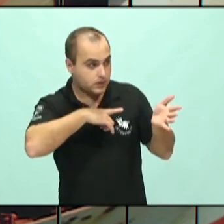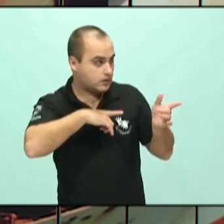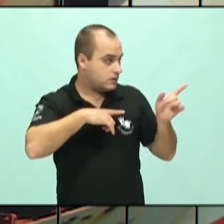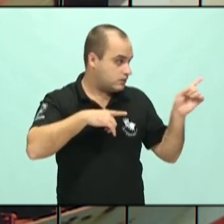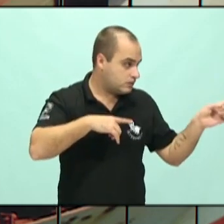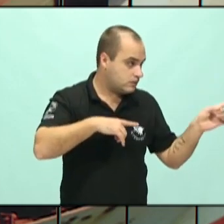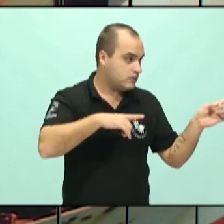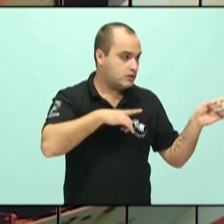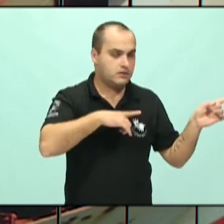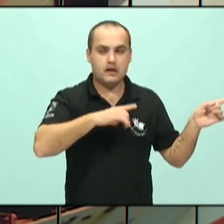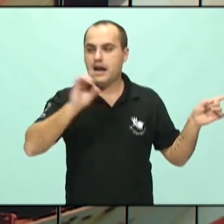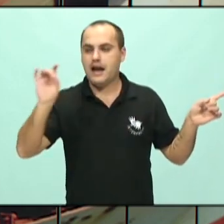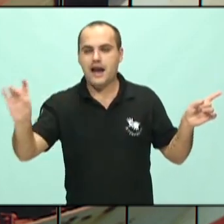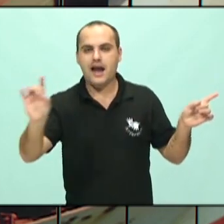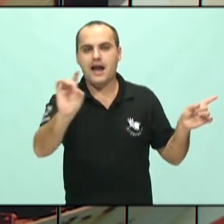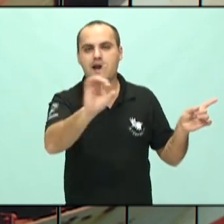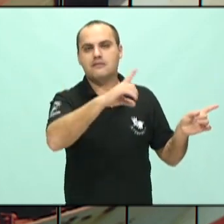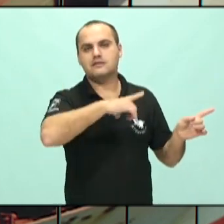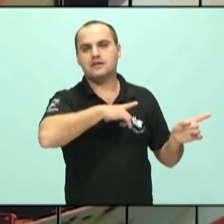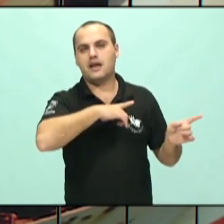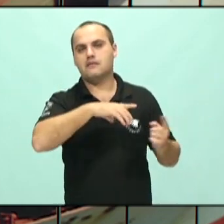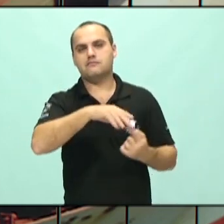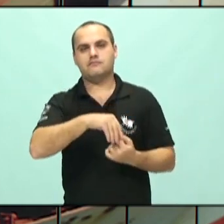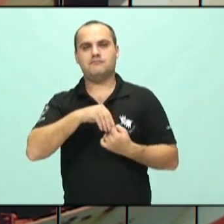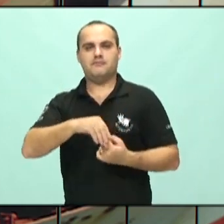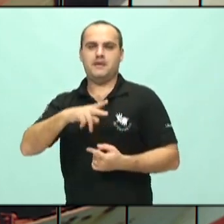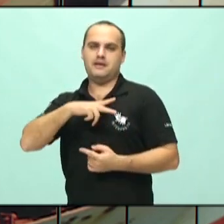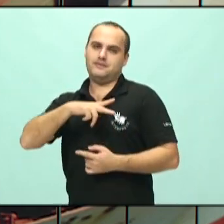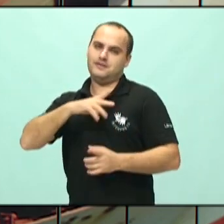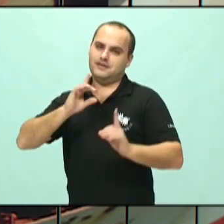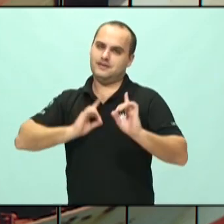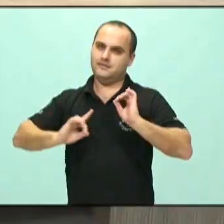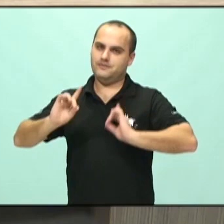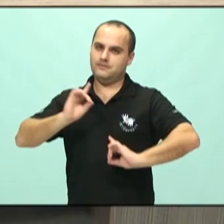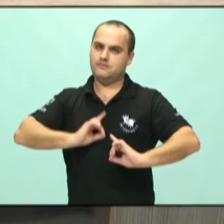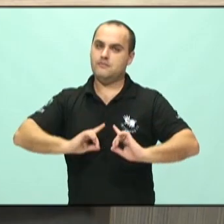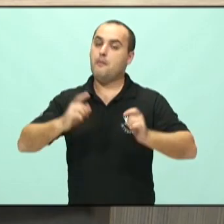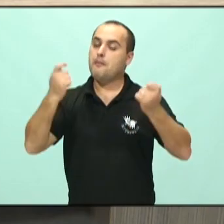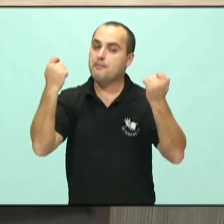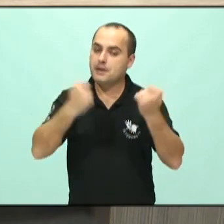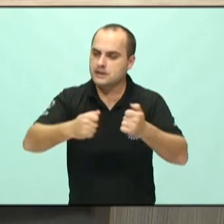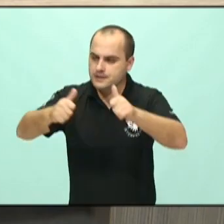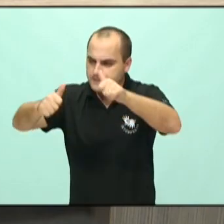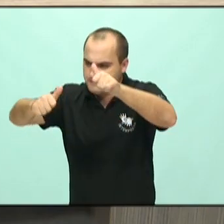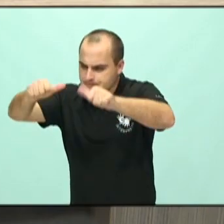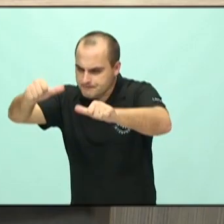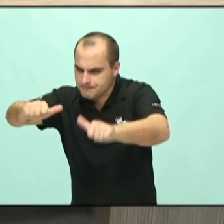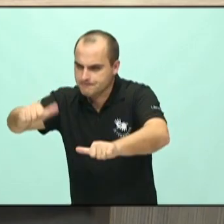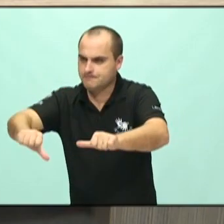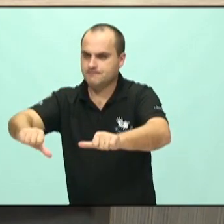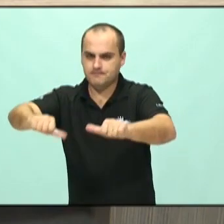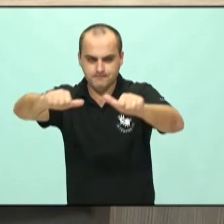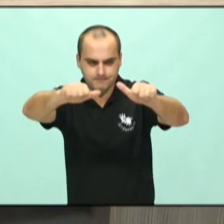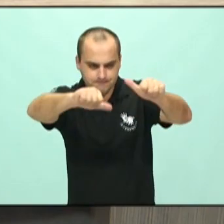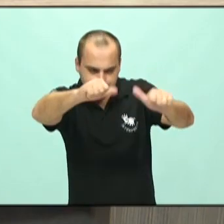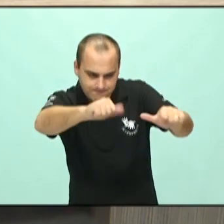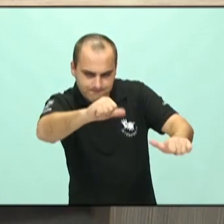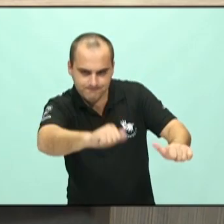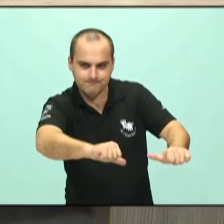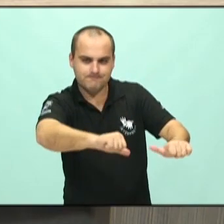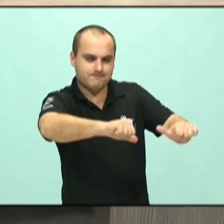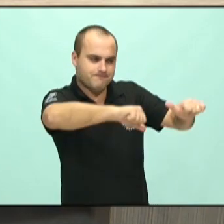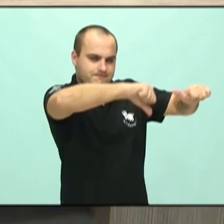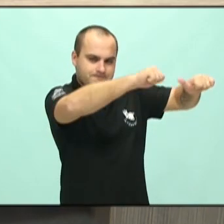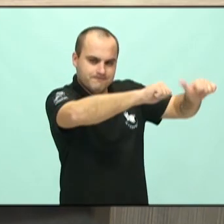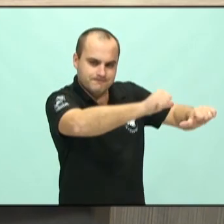José e a depressão da Maria, né? E aí a gente vai ter que fazer toda essa análise, né? De como é que é o seu funcionamento, como você está